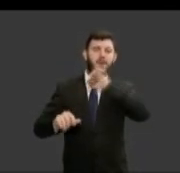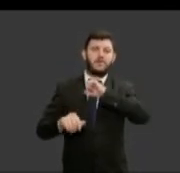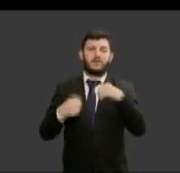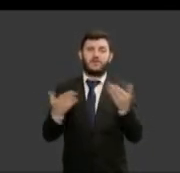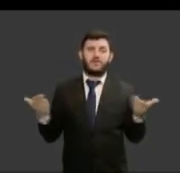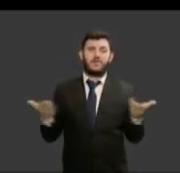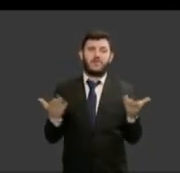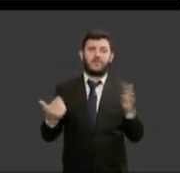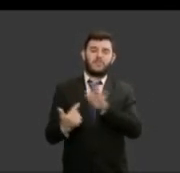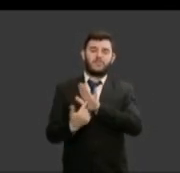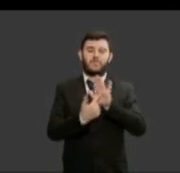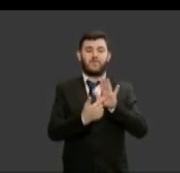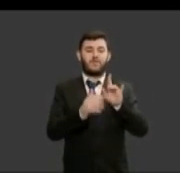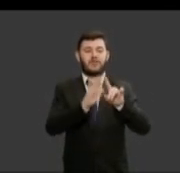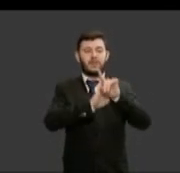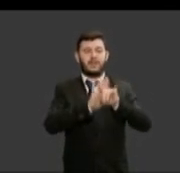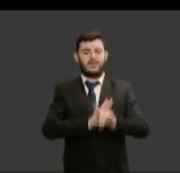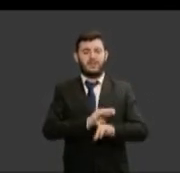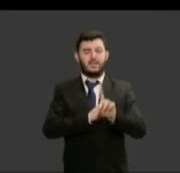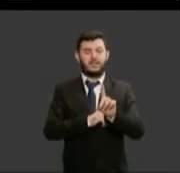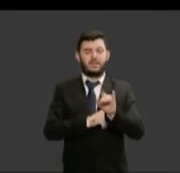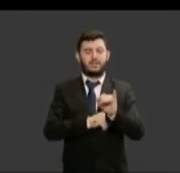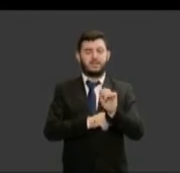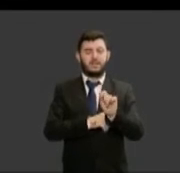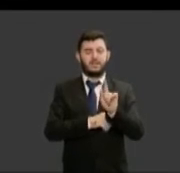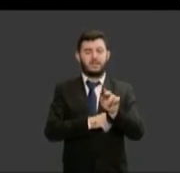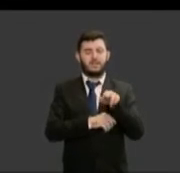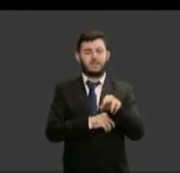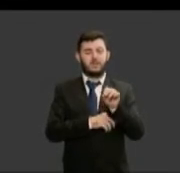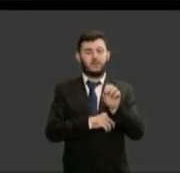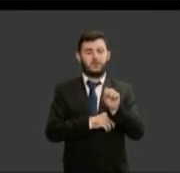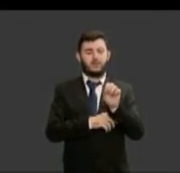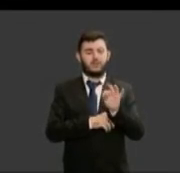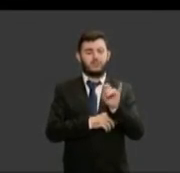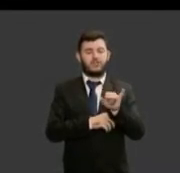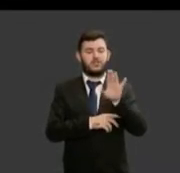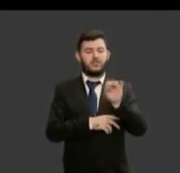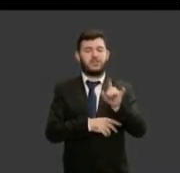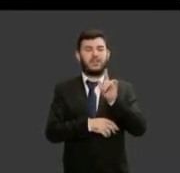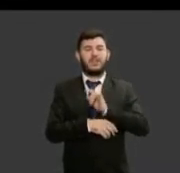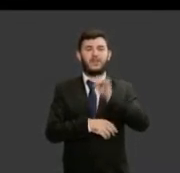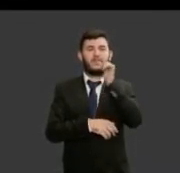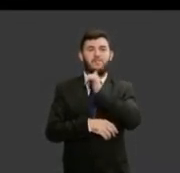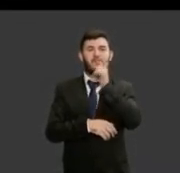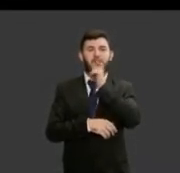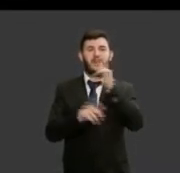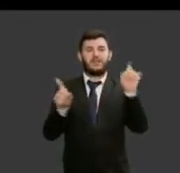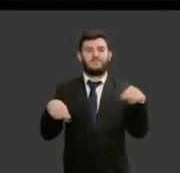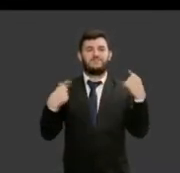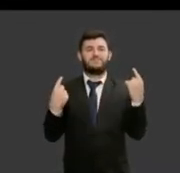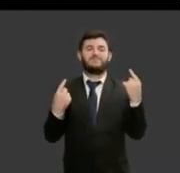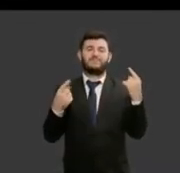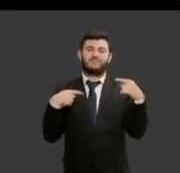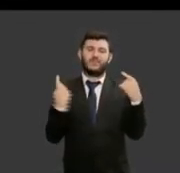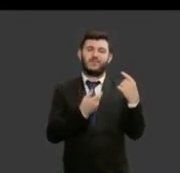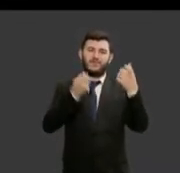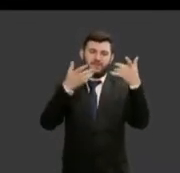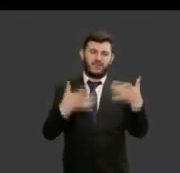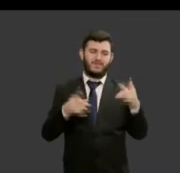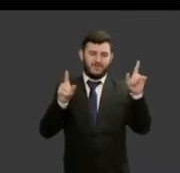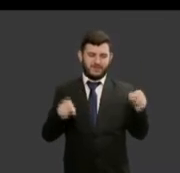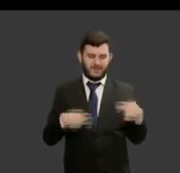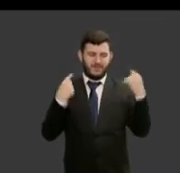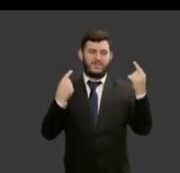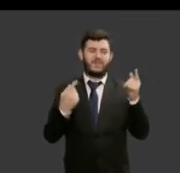diagnóstico e a mulheres e desafios falando de desafios nós enfrentamos desafios